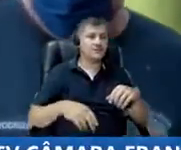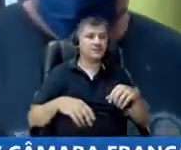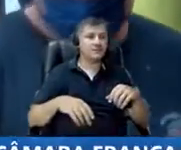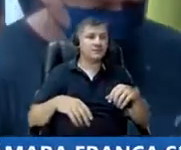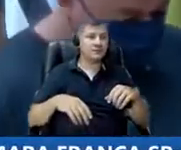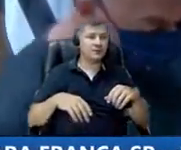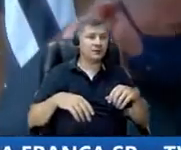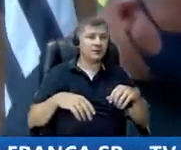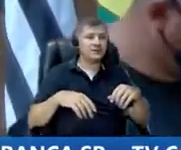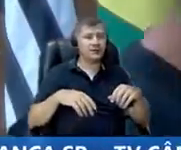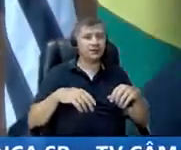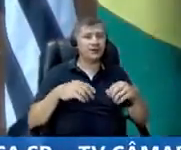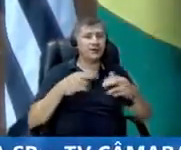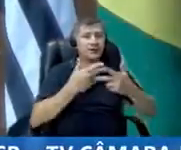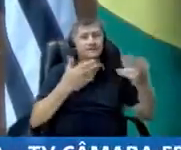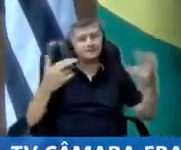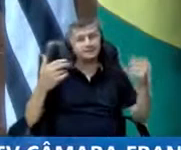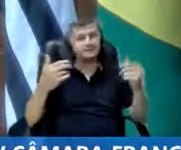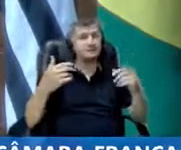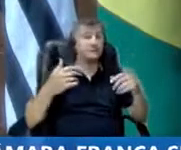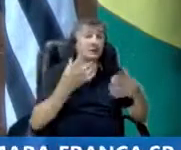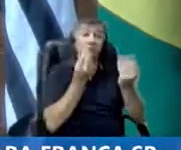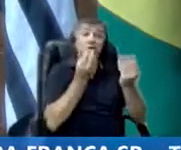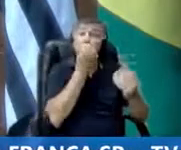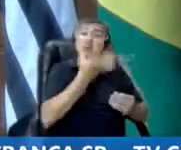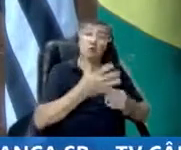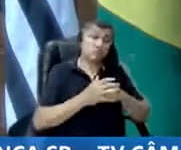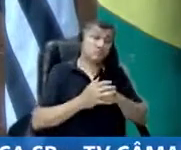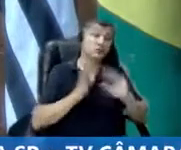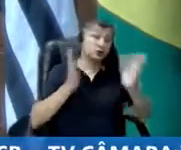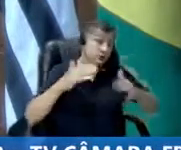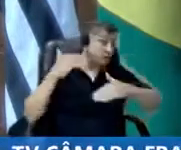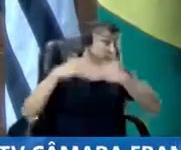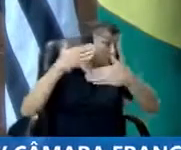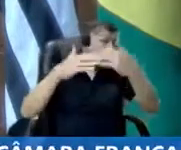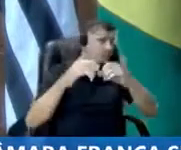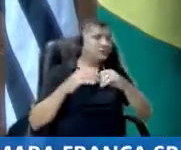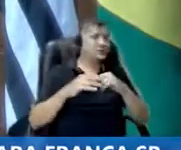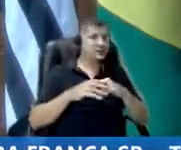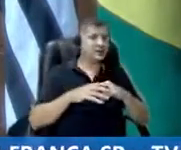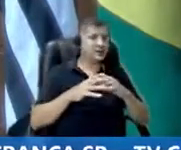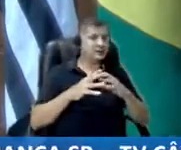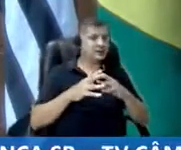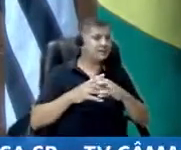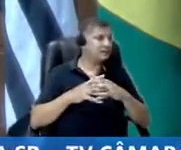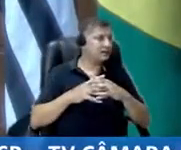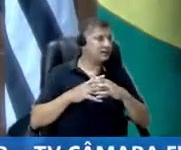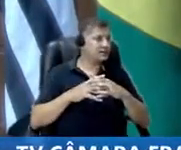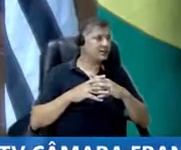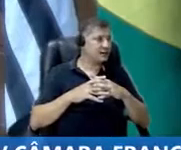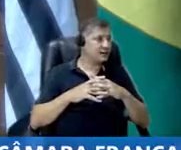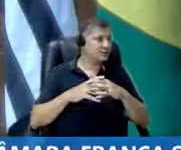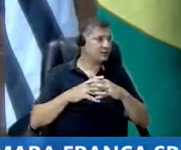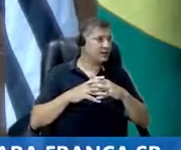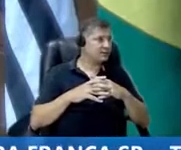ficou muito bom, porque de lá para cá já caiu, bateu vários carros ali, só caiu um, no começo ali, que até